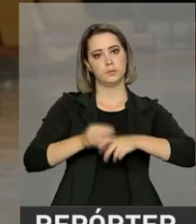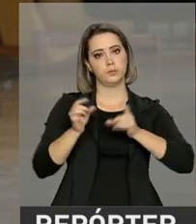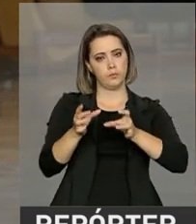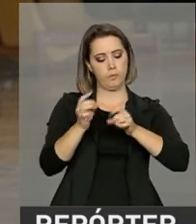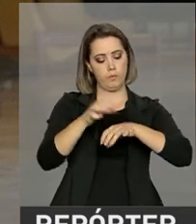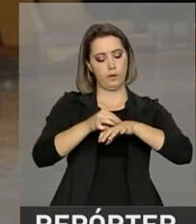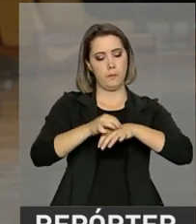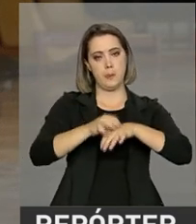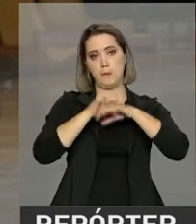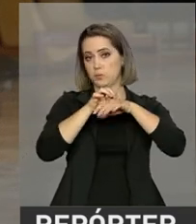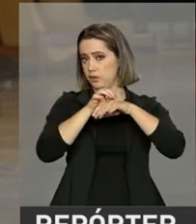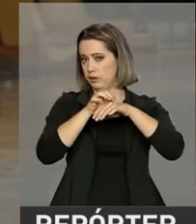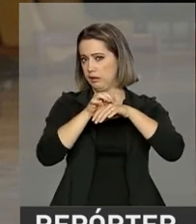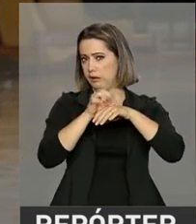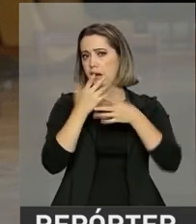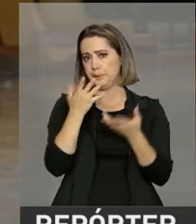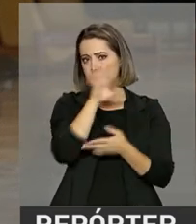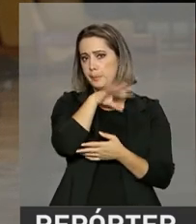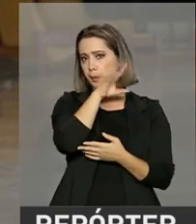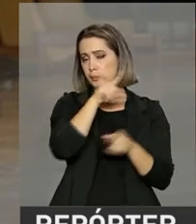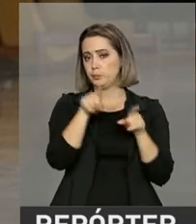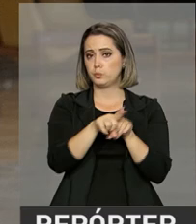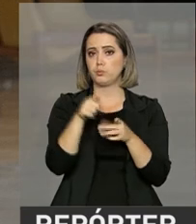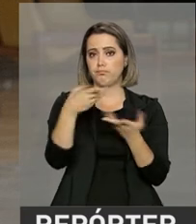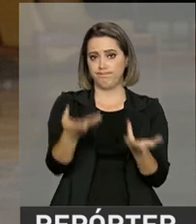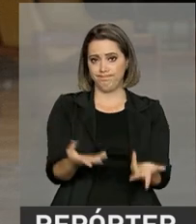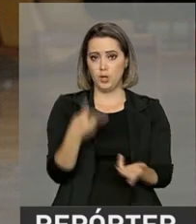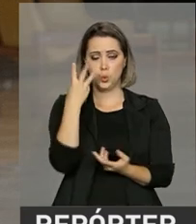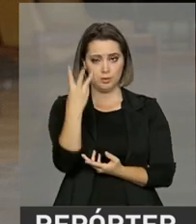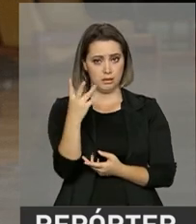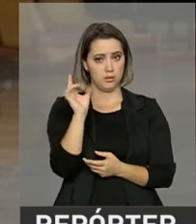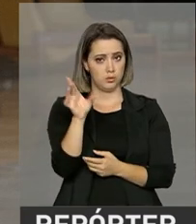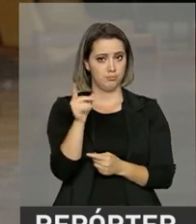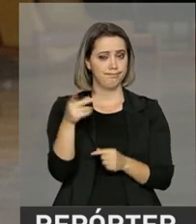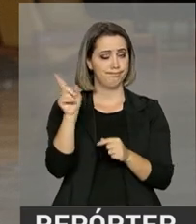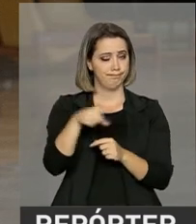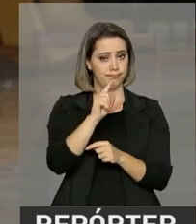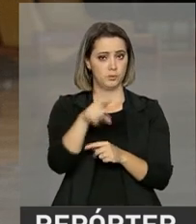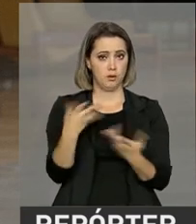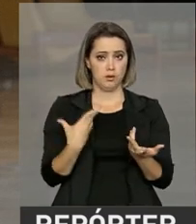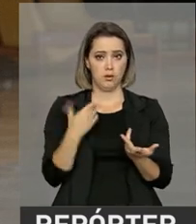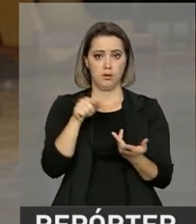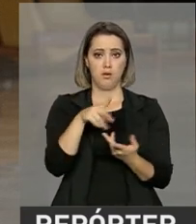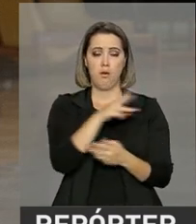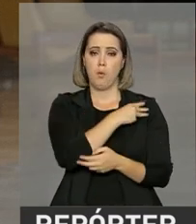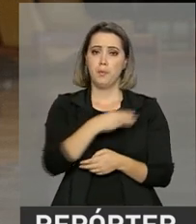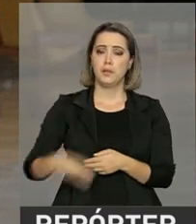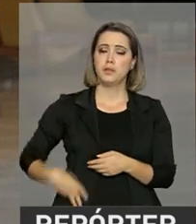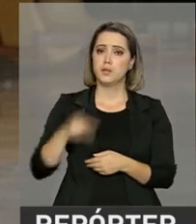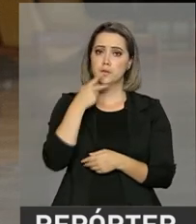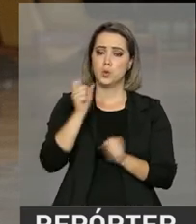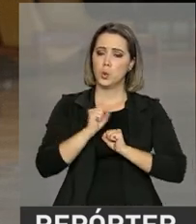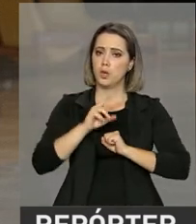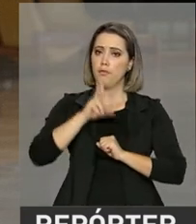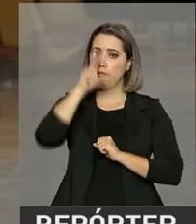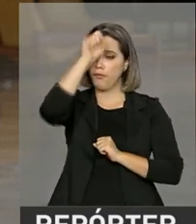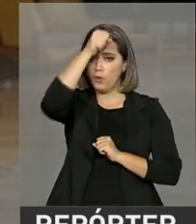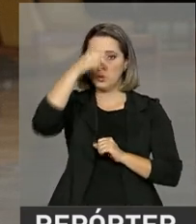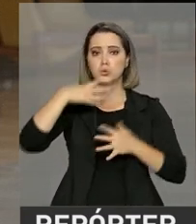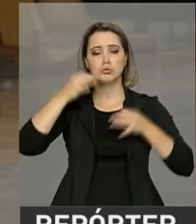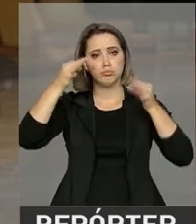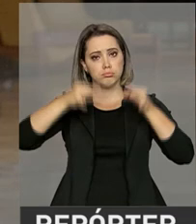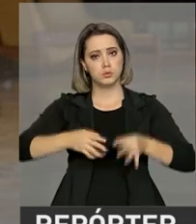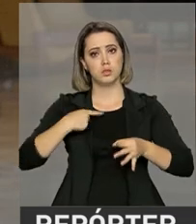coletiva aqui no Palácio do Planalto que o sistema agropecuário brasileiro é forte e robusto e que 99%